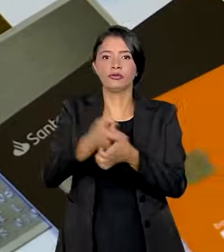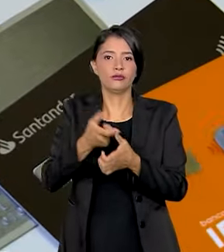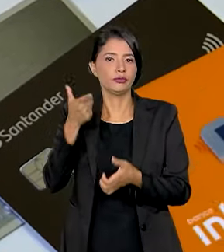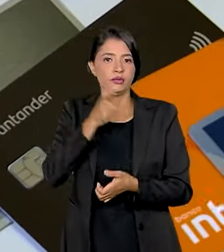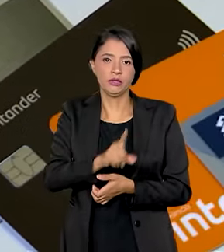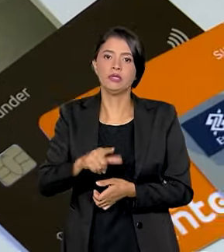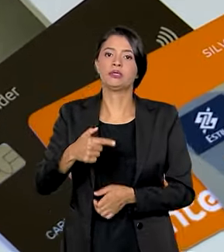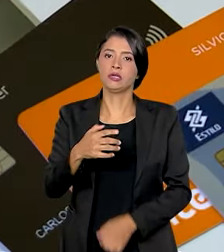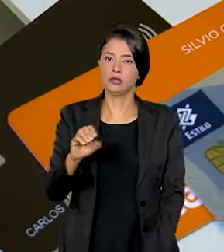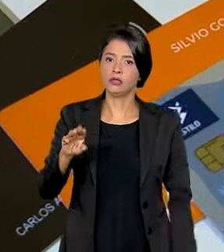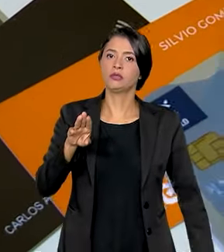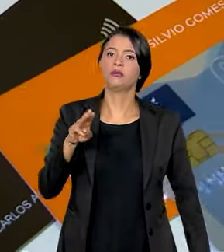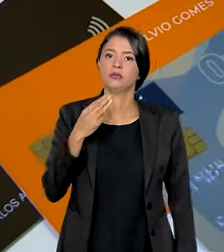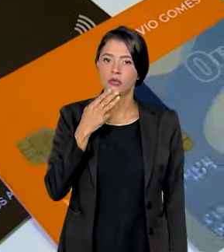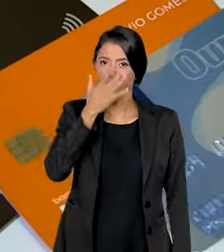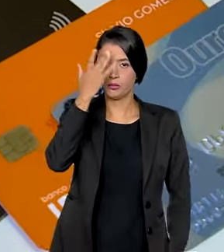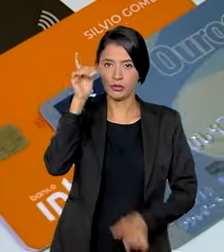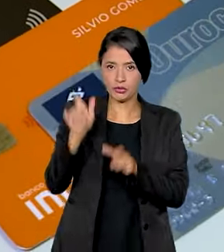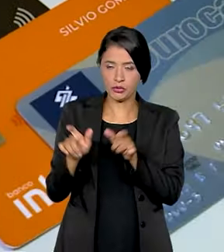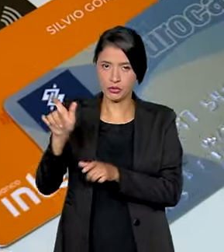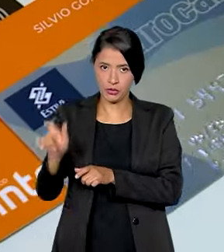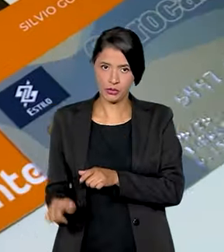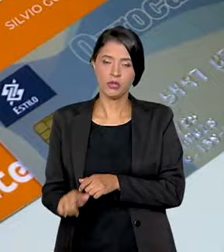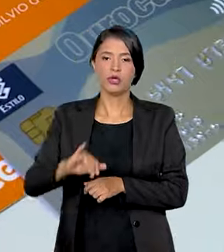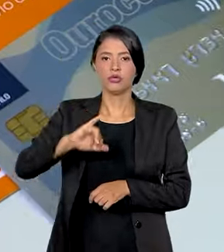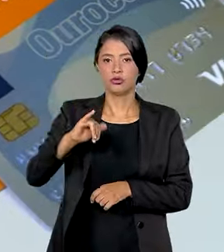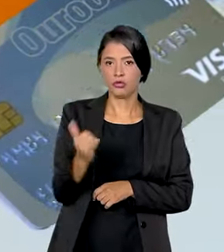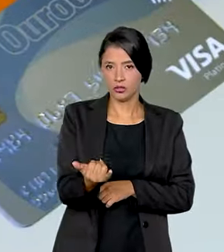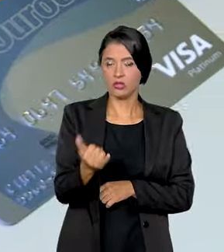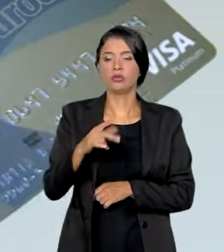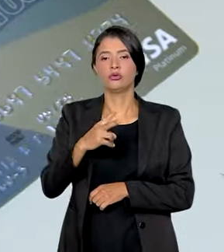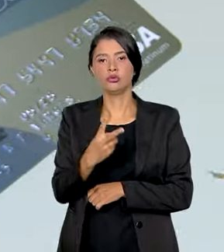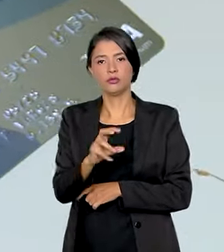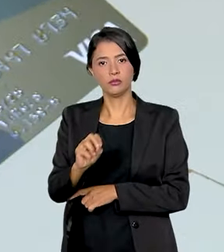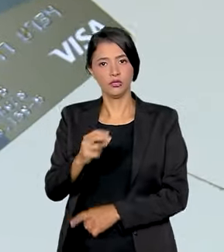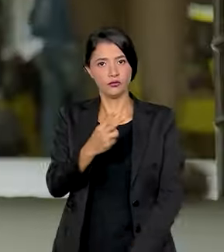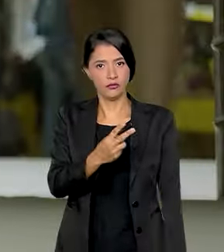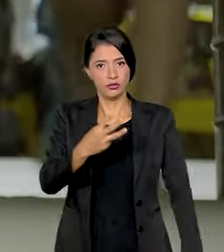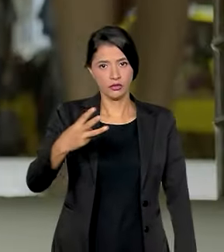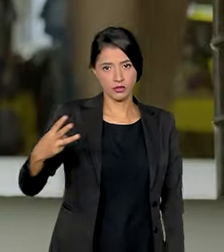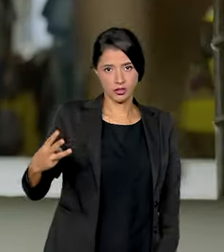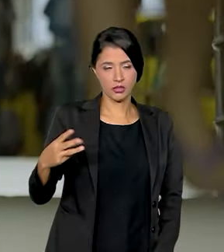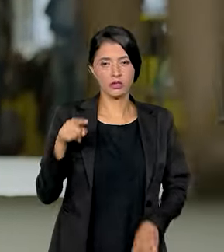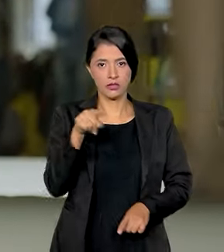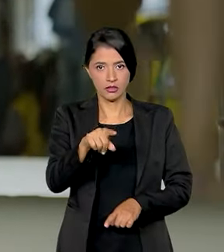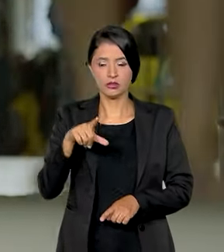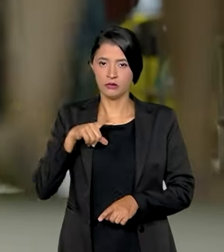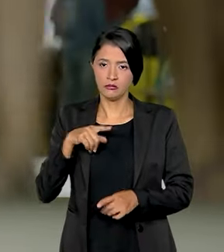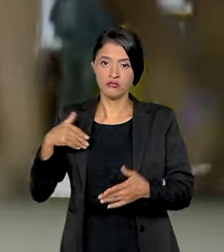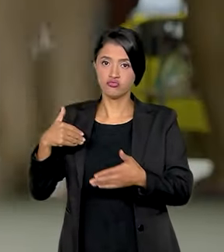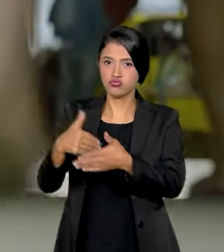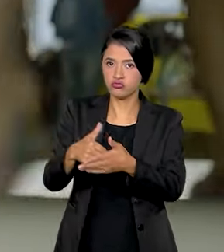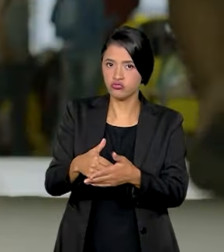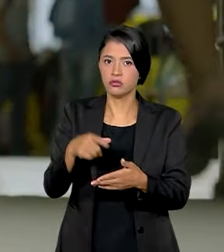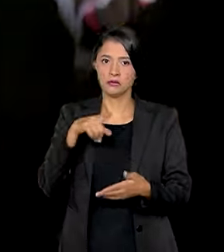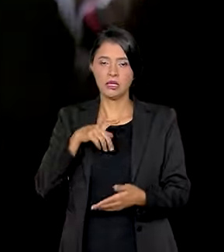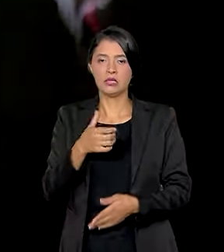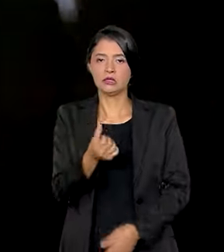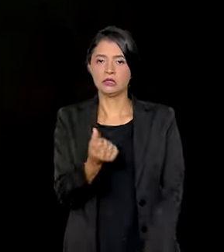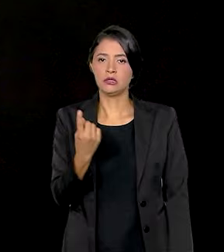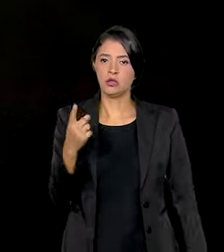contas atingia 70 milhões de brasileiros em janeiro de 2023. Com o cobertor curto demais,